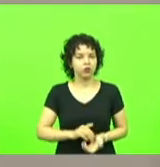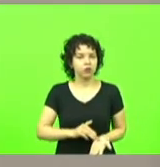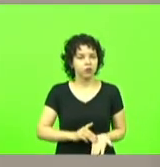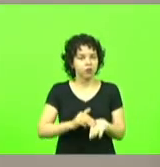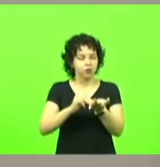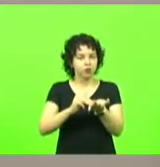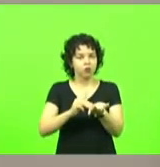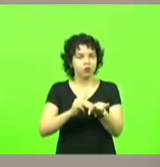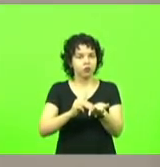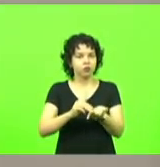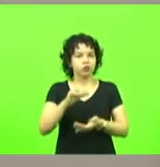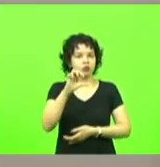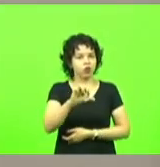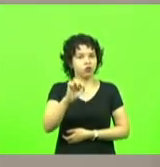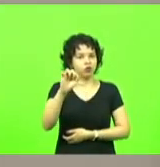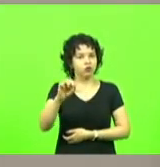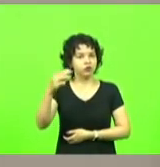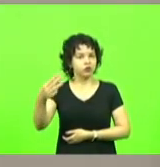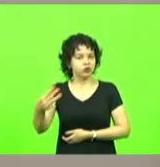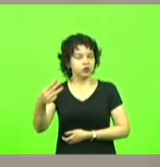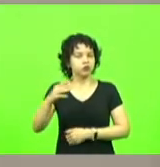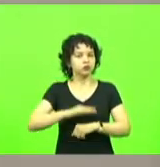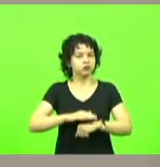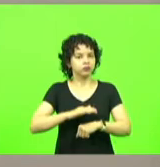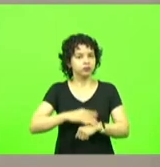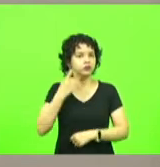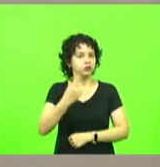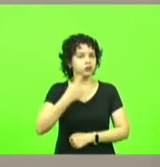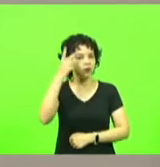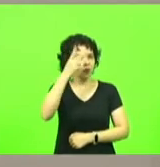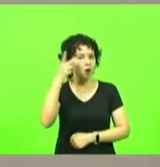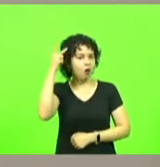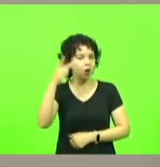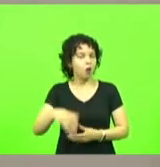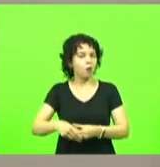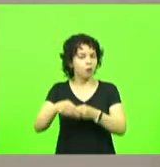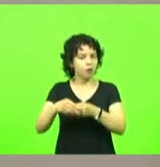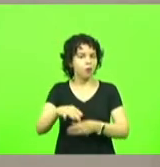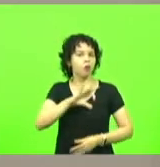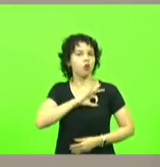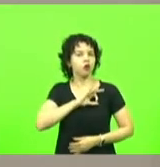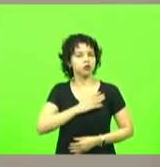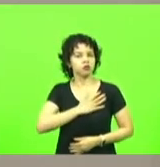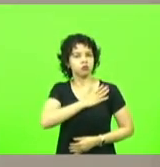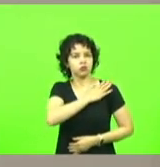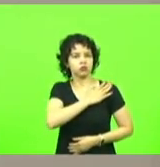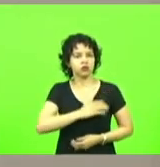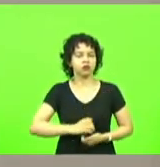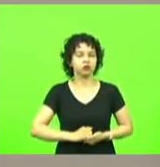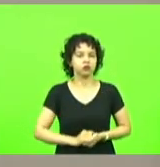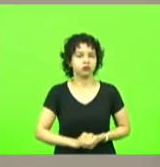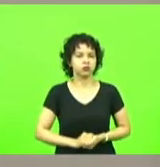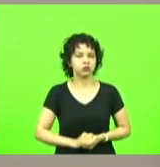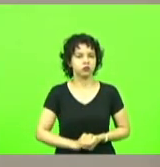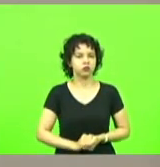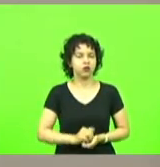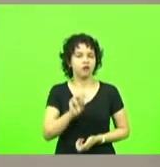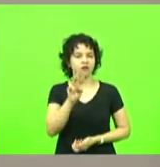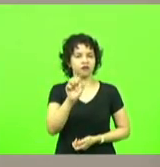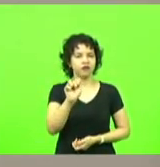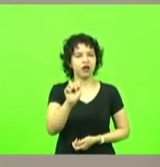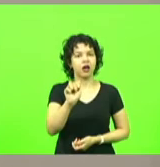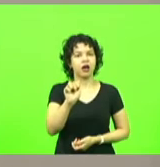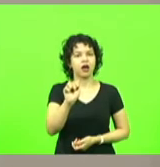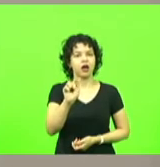número 993 deputada Paulinha cumprimentando os policiais militares Alan Wagner Alan